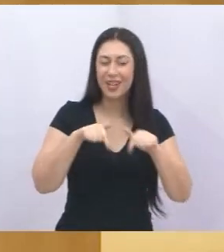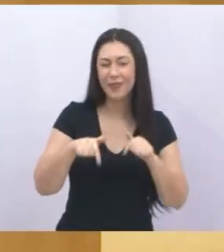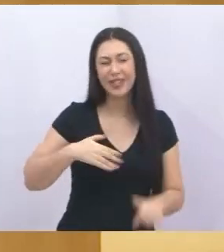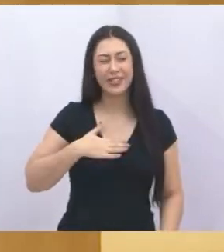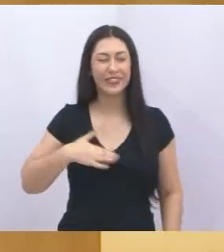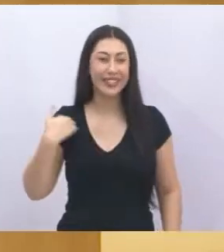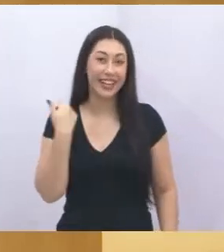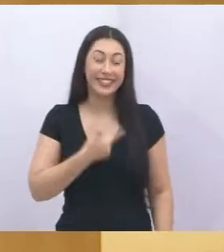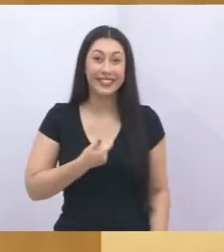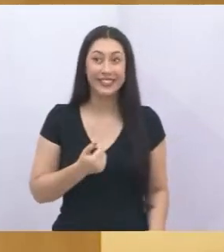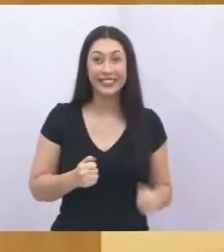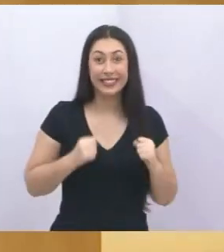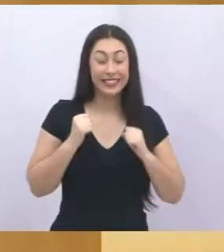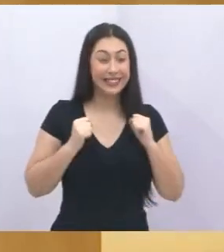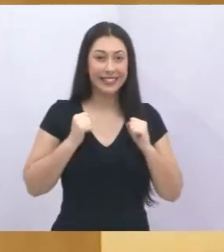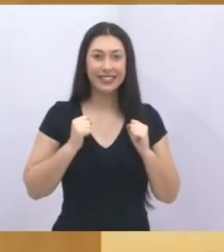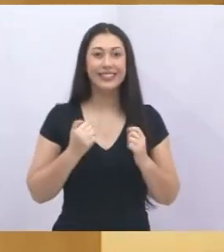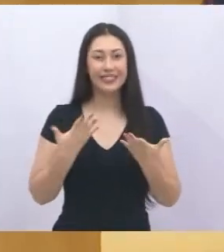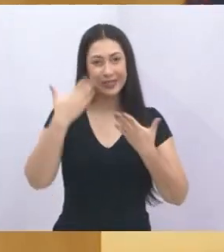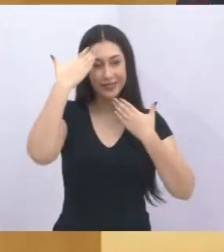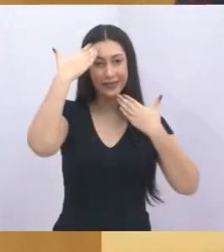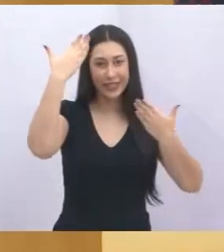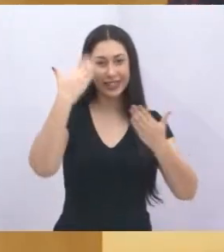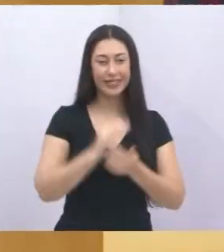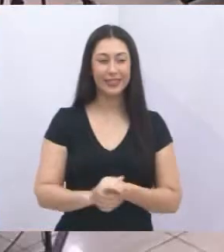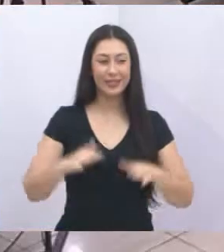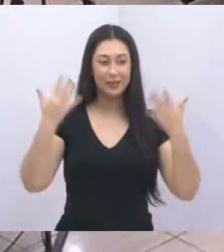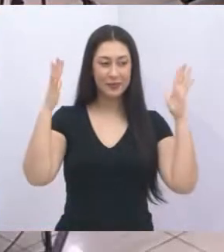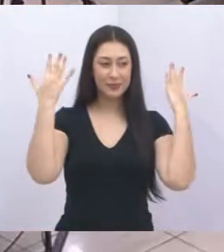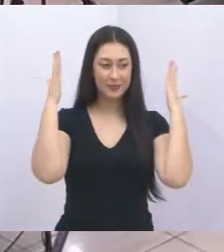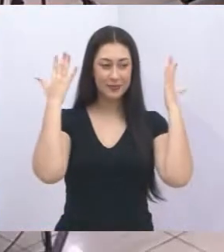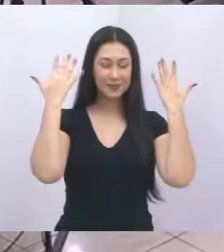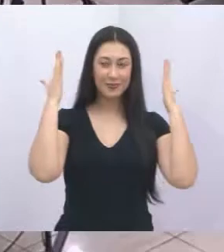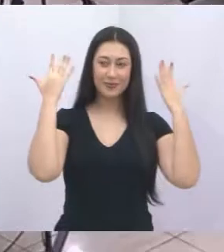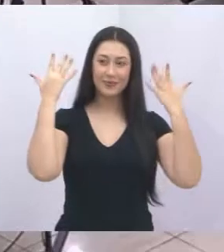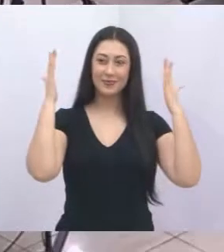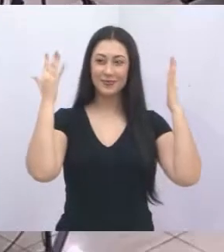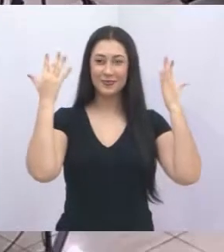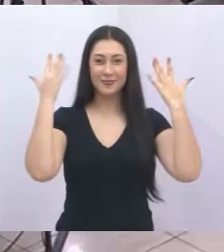acaba se empolgando. Muito obrigada. Muito obrigada.